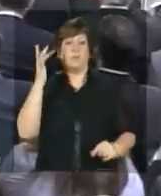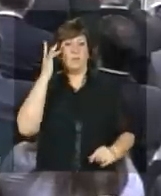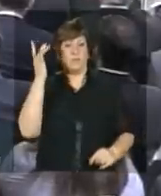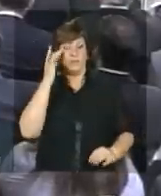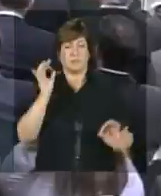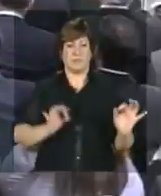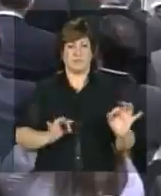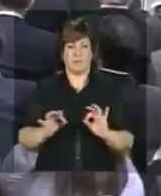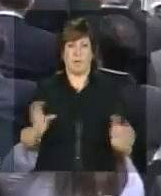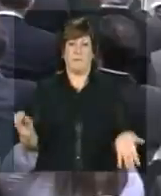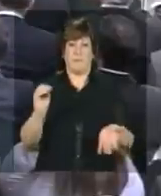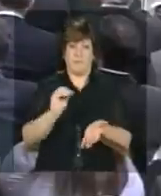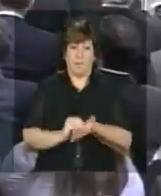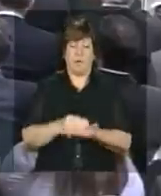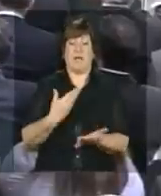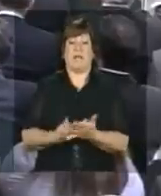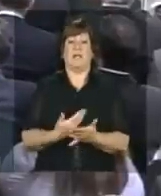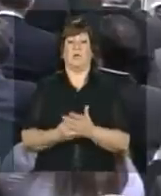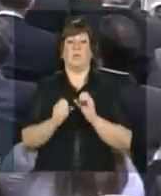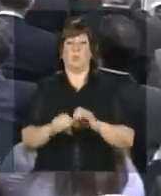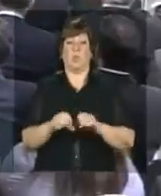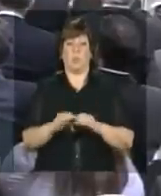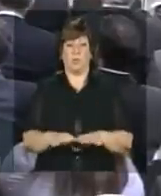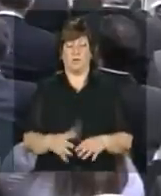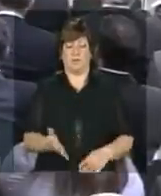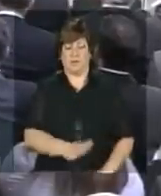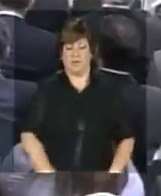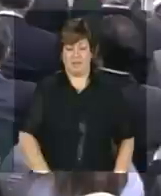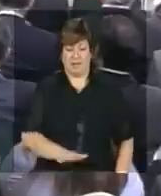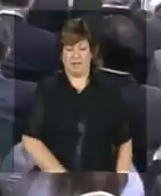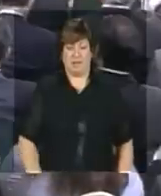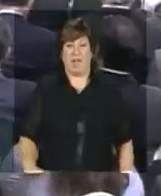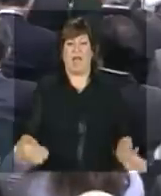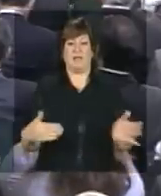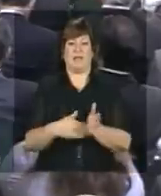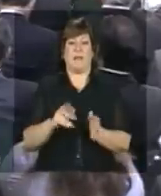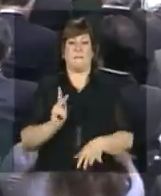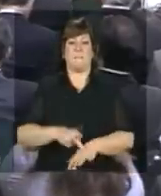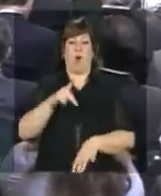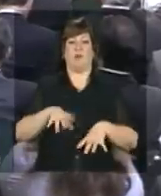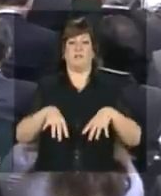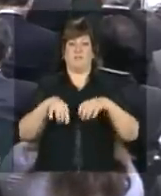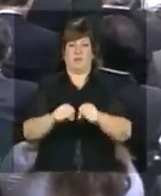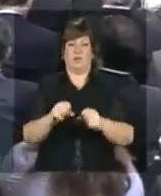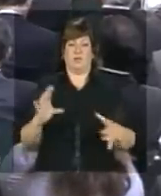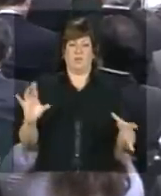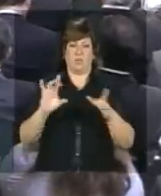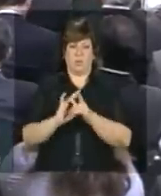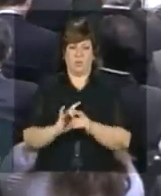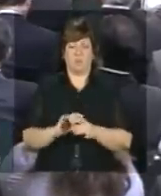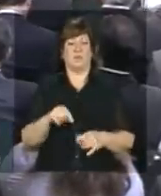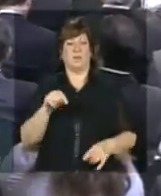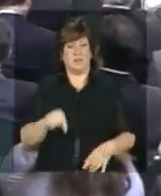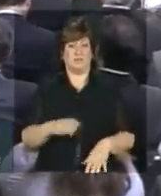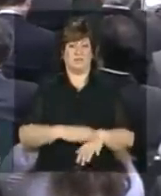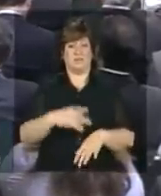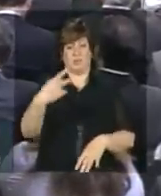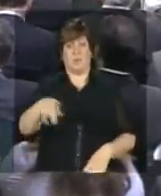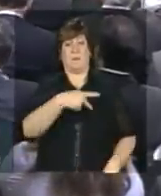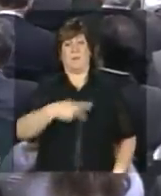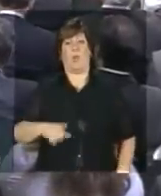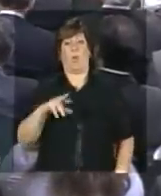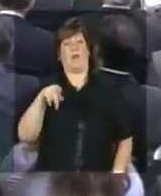de colocar a educação da creche ao pós-graduação foi instituída pelo senhor.